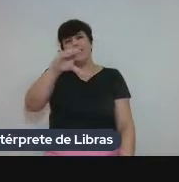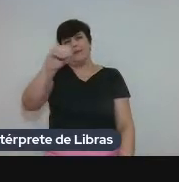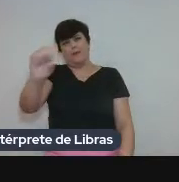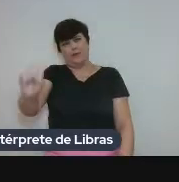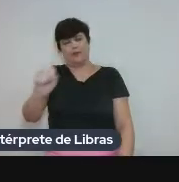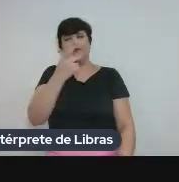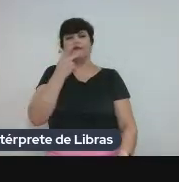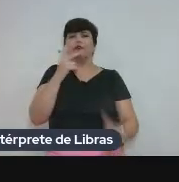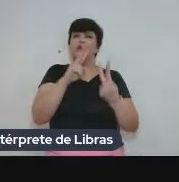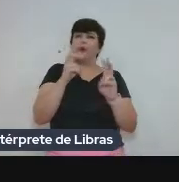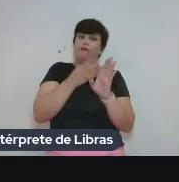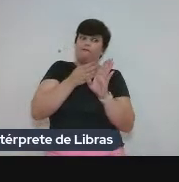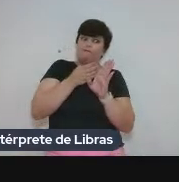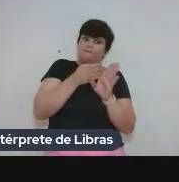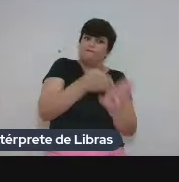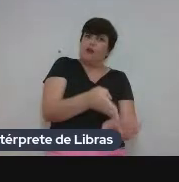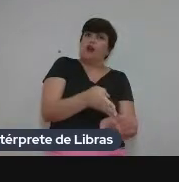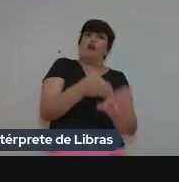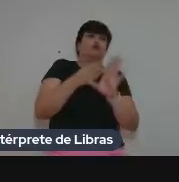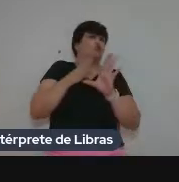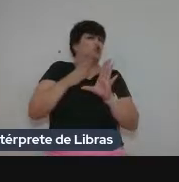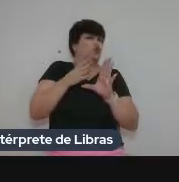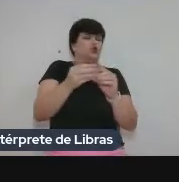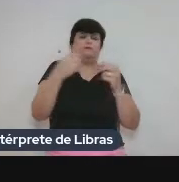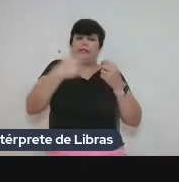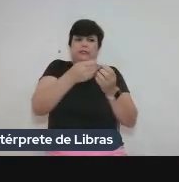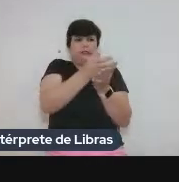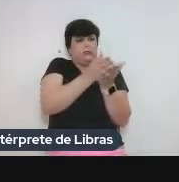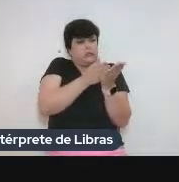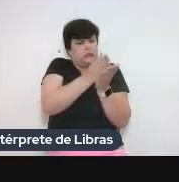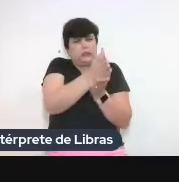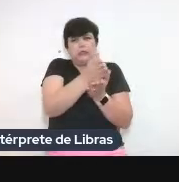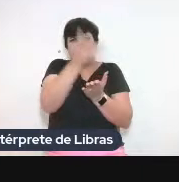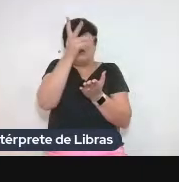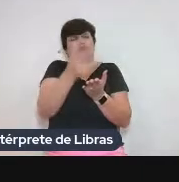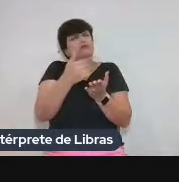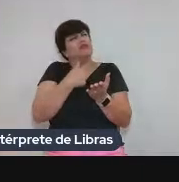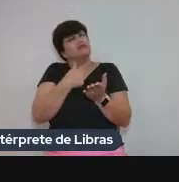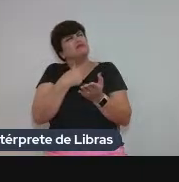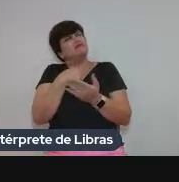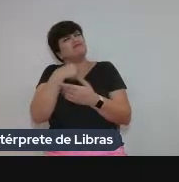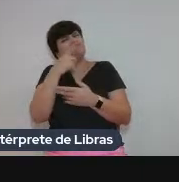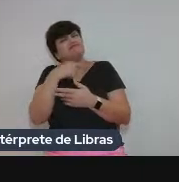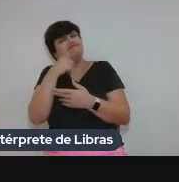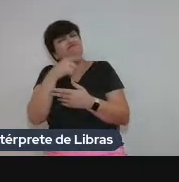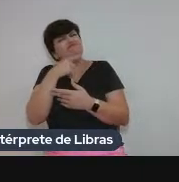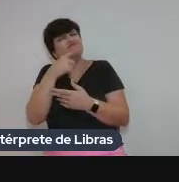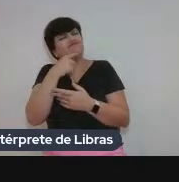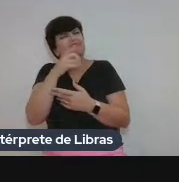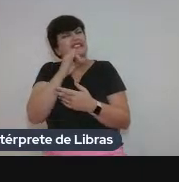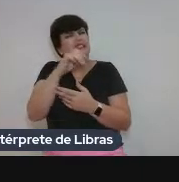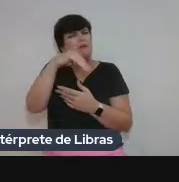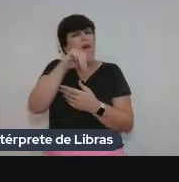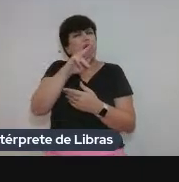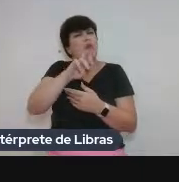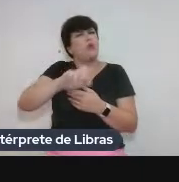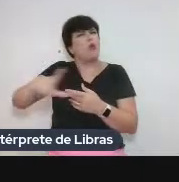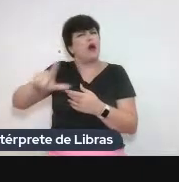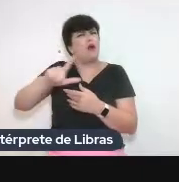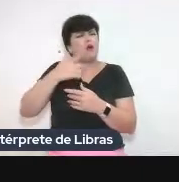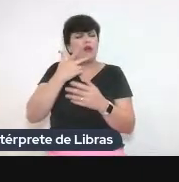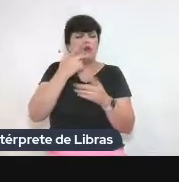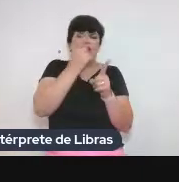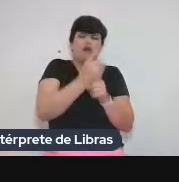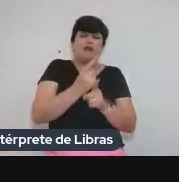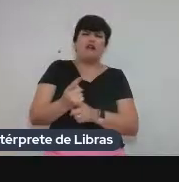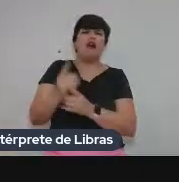relação a realmente, completamente. Aí, gente começa a se questionar. É que esses manuais, não são todos, eu identifico em